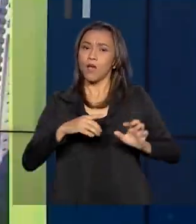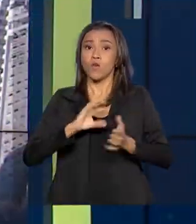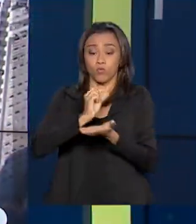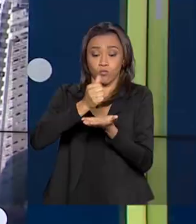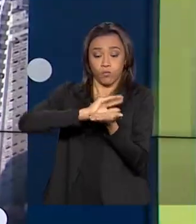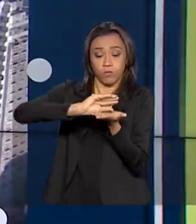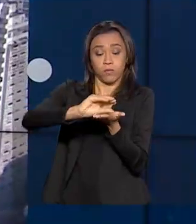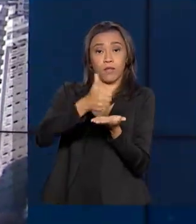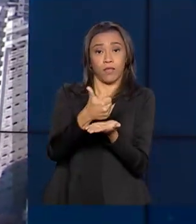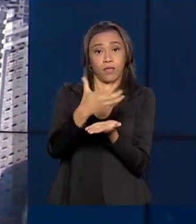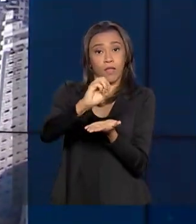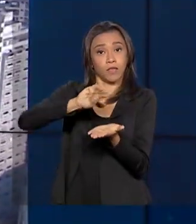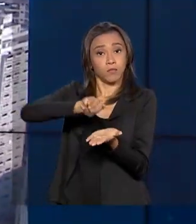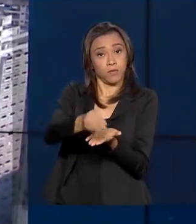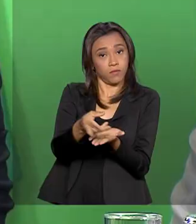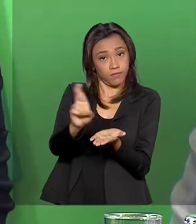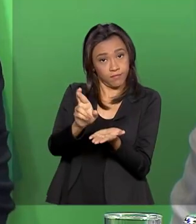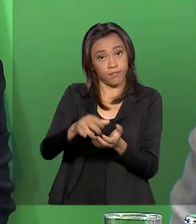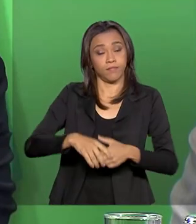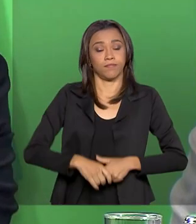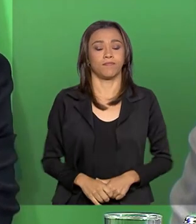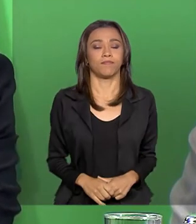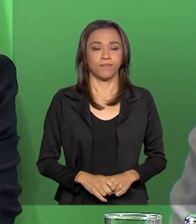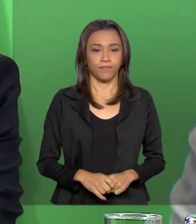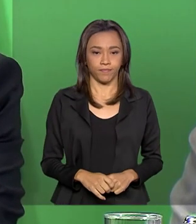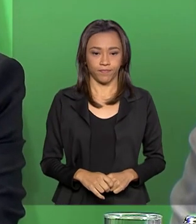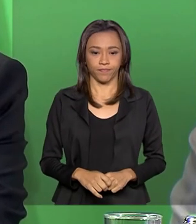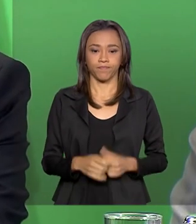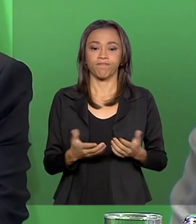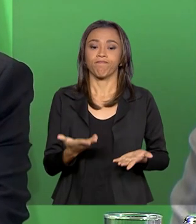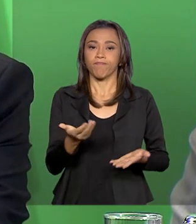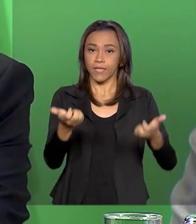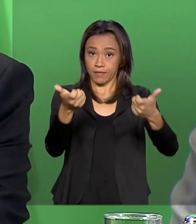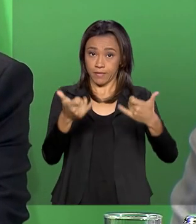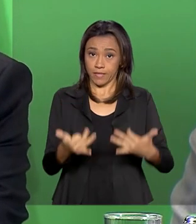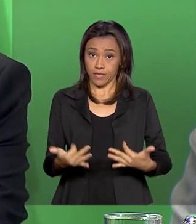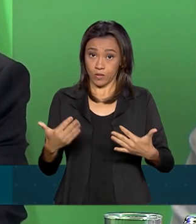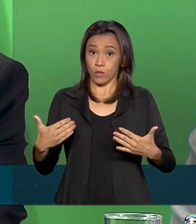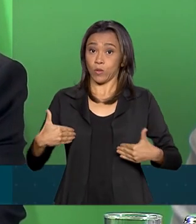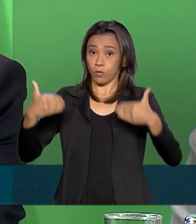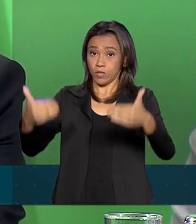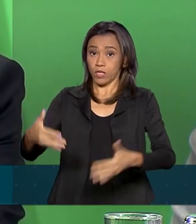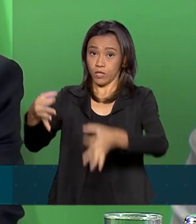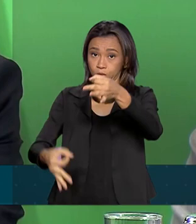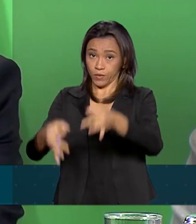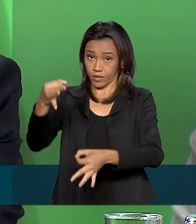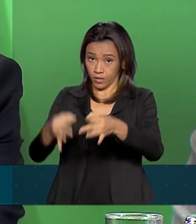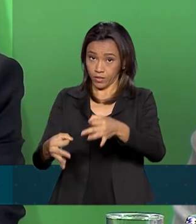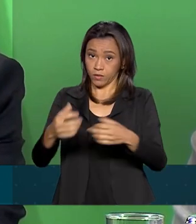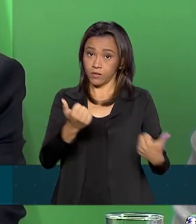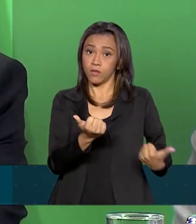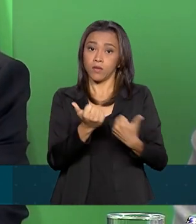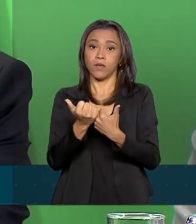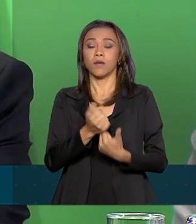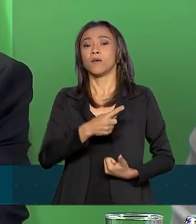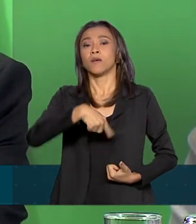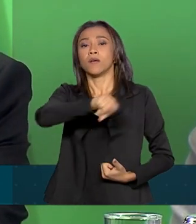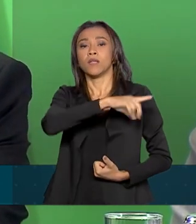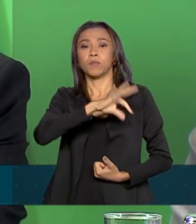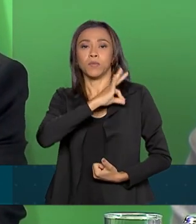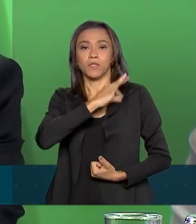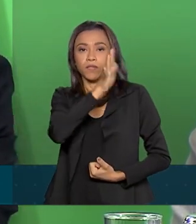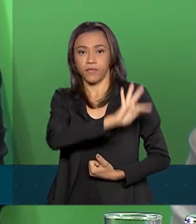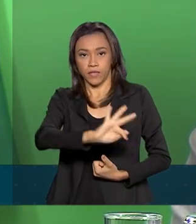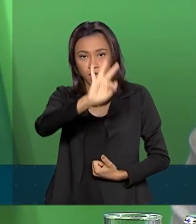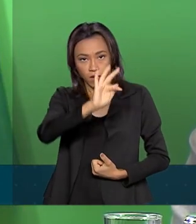10 milhões de reais. O Ministério da Justiça e Segurança Pública, através da Polícia Federal e da Senasp,